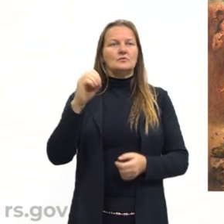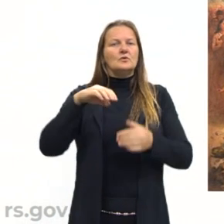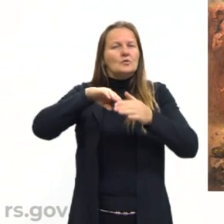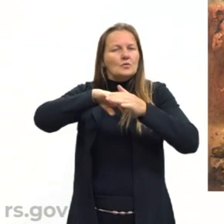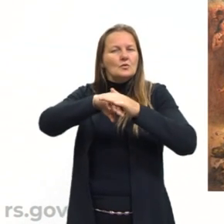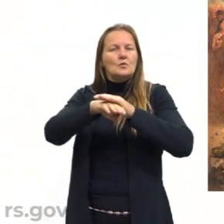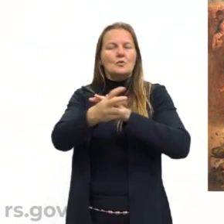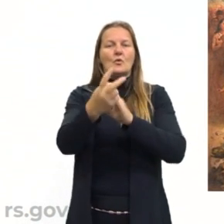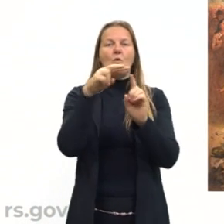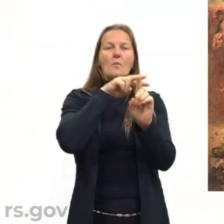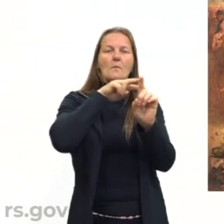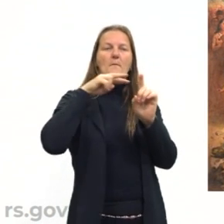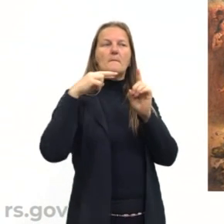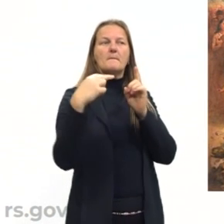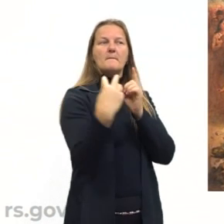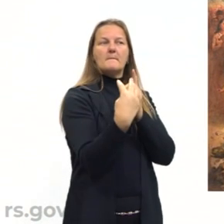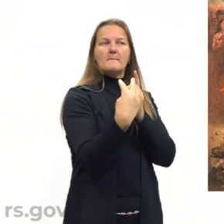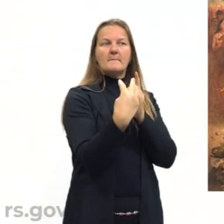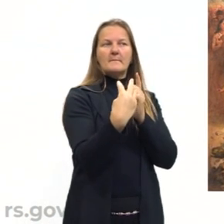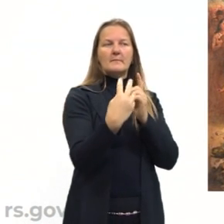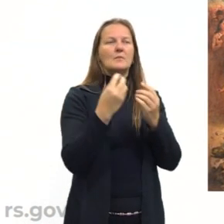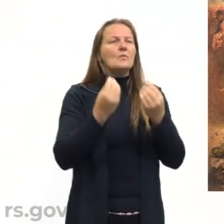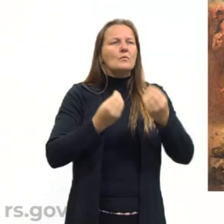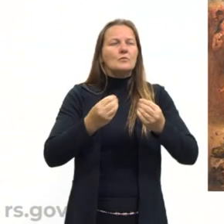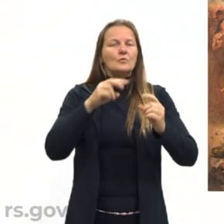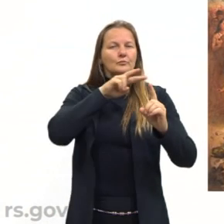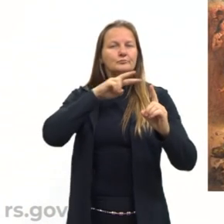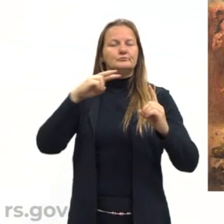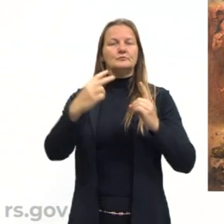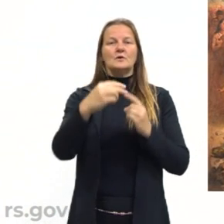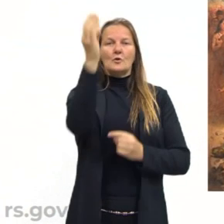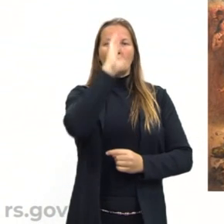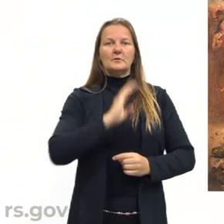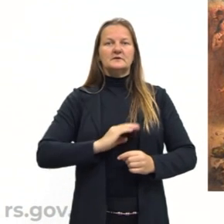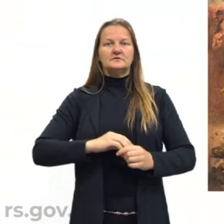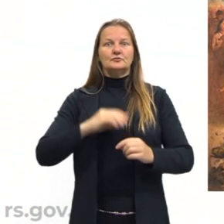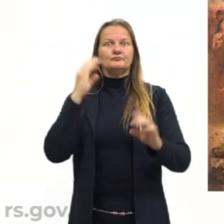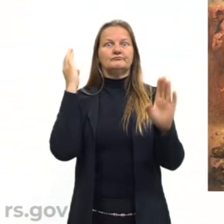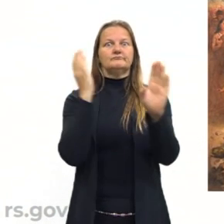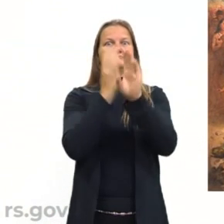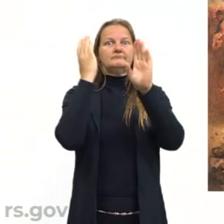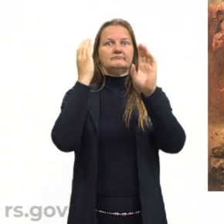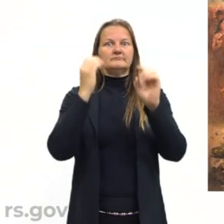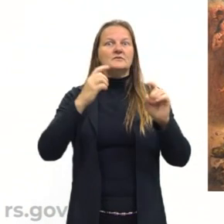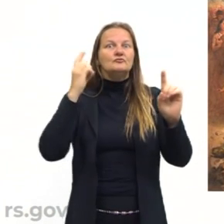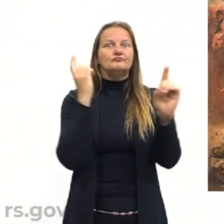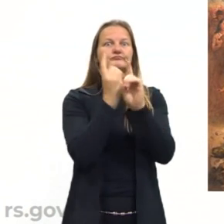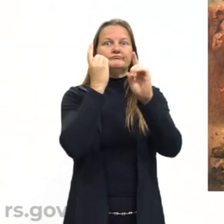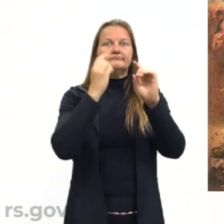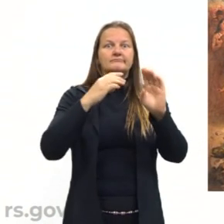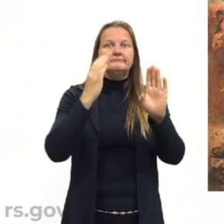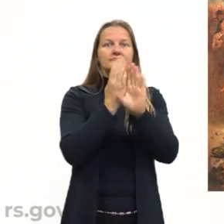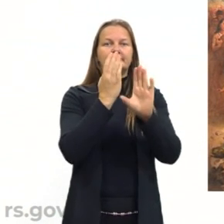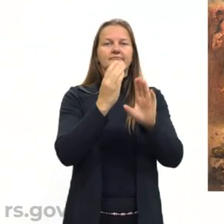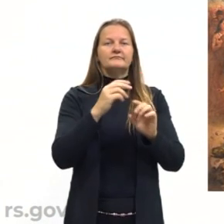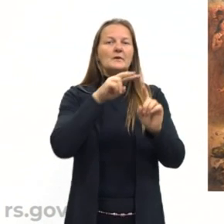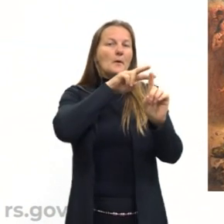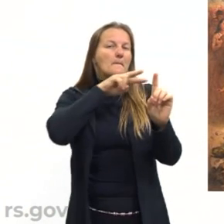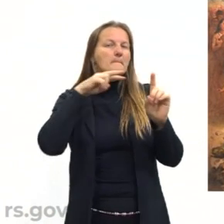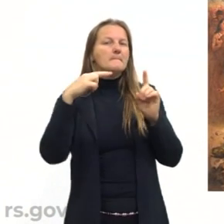perspectiva. Se a gente fala que o Brasil foi descoberto, a gente está adotando a